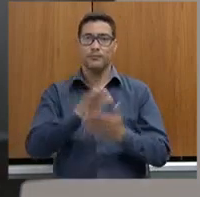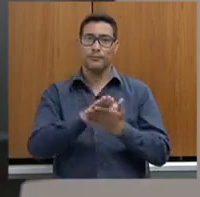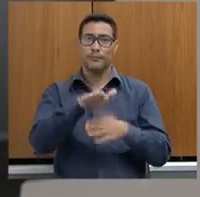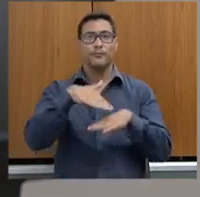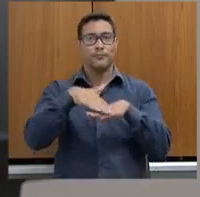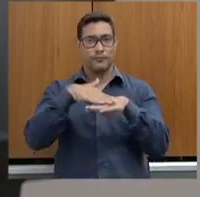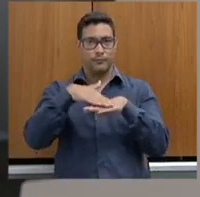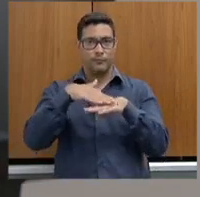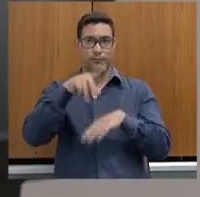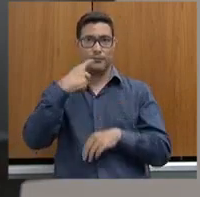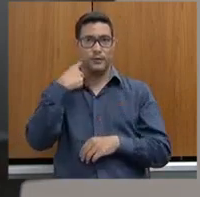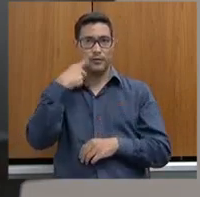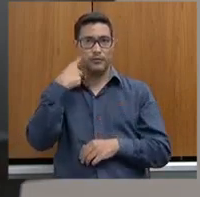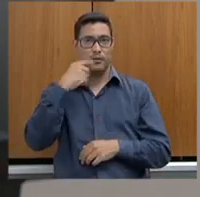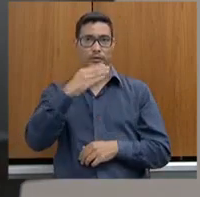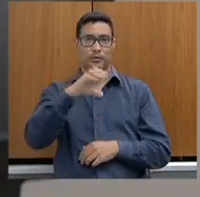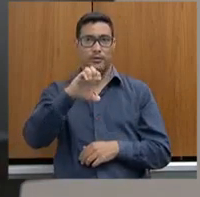Celice.